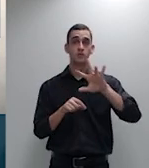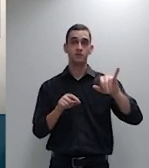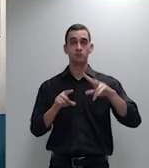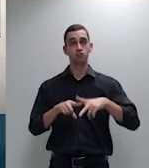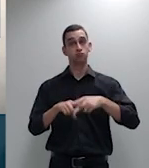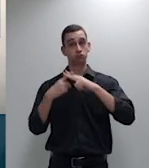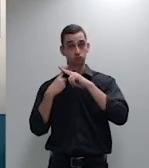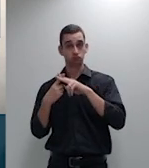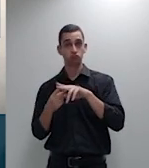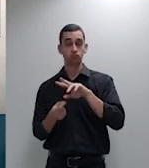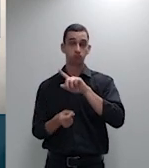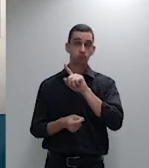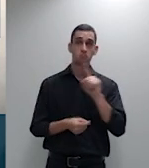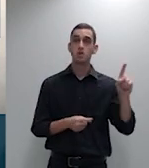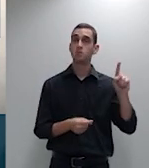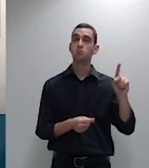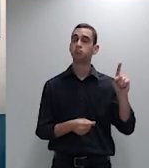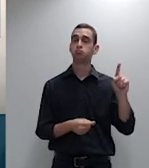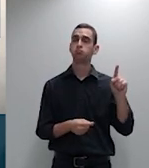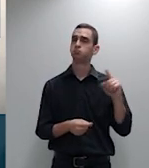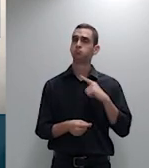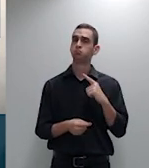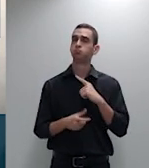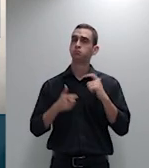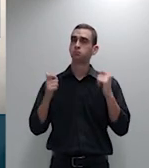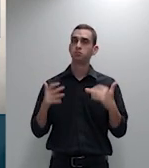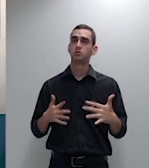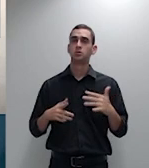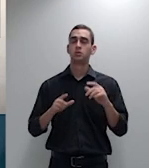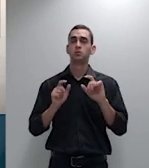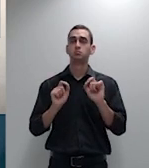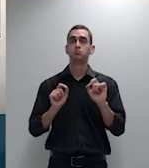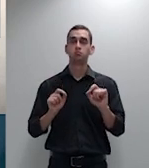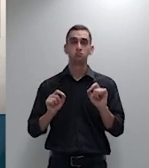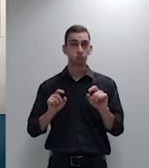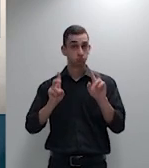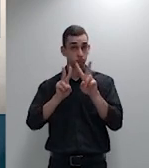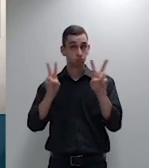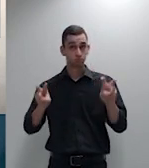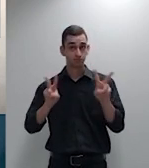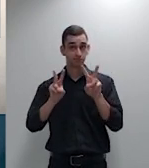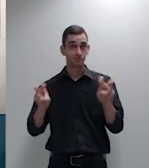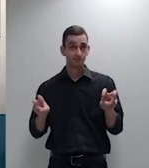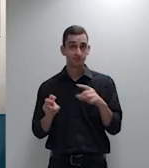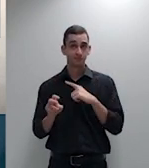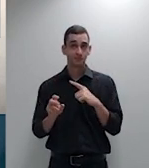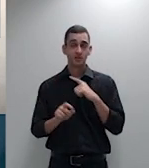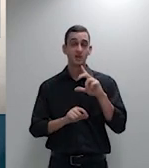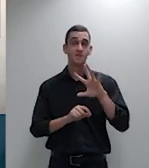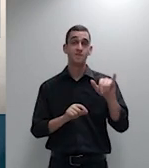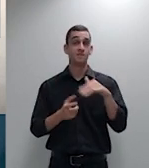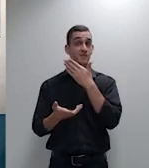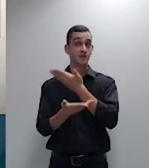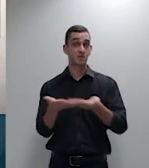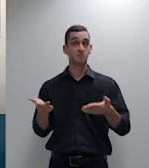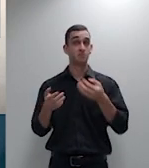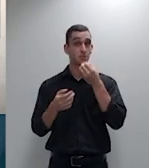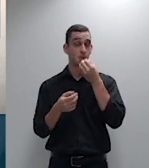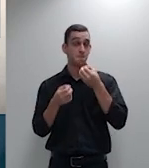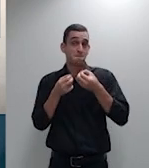um enunciado que dê um cheque em branco para essa